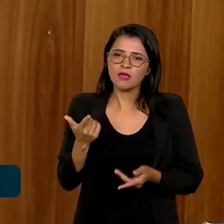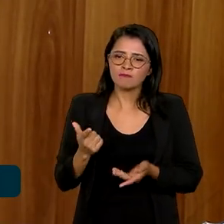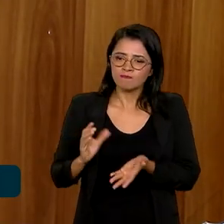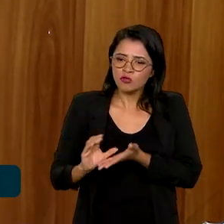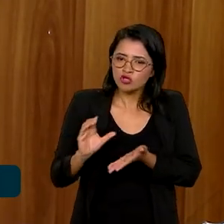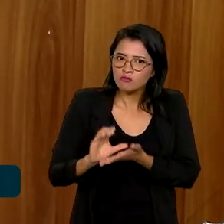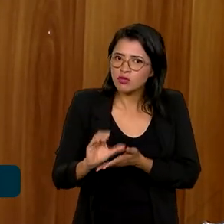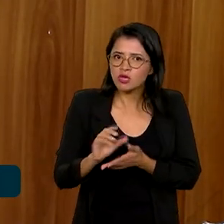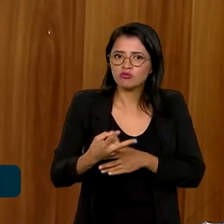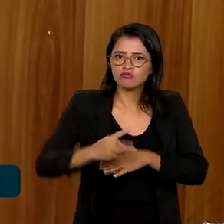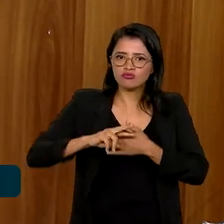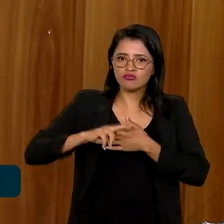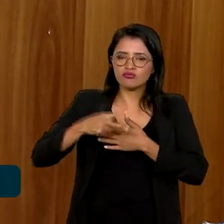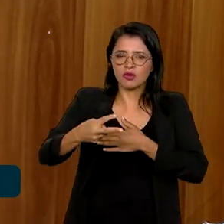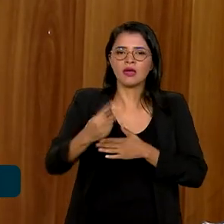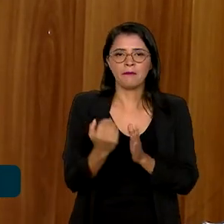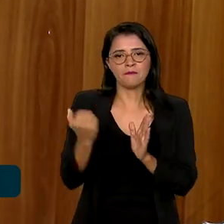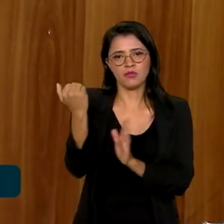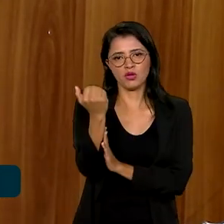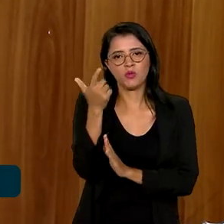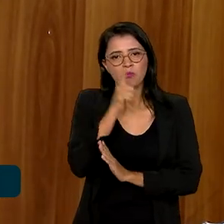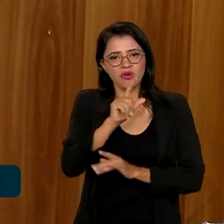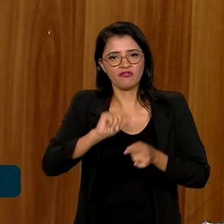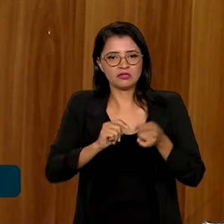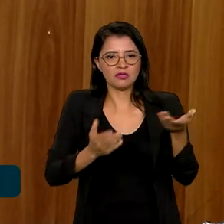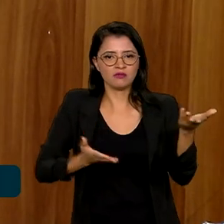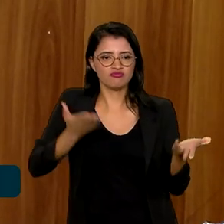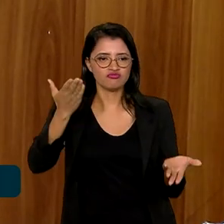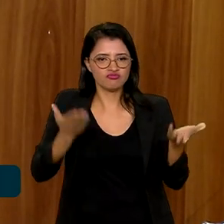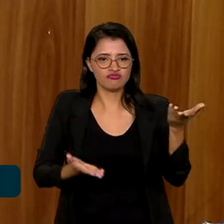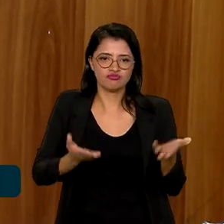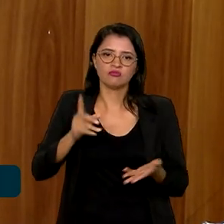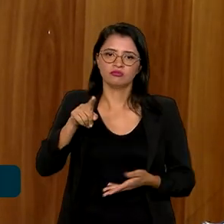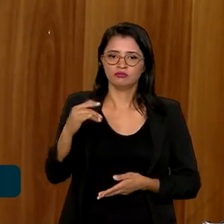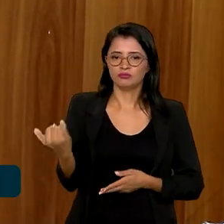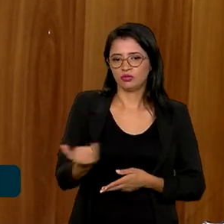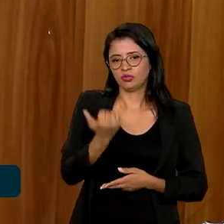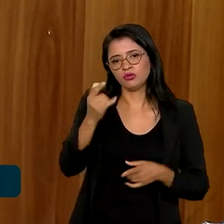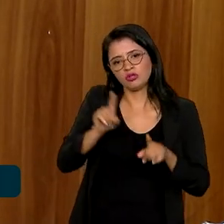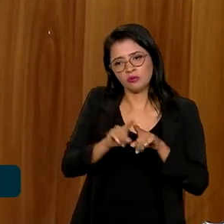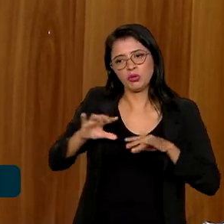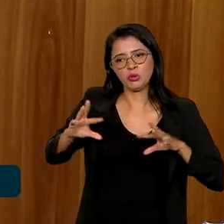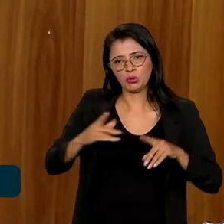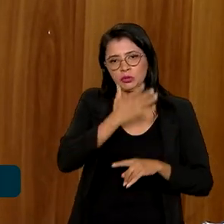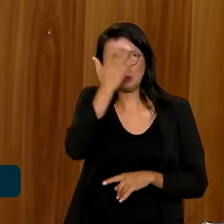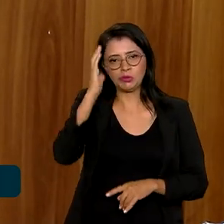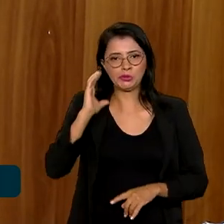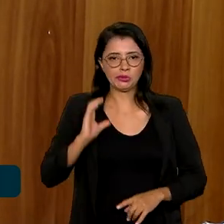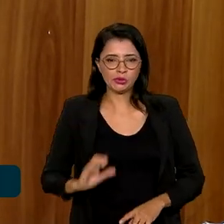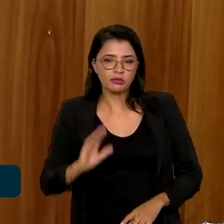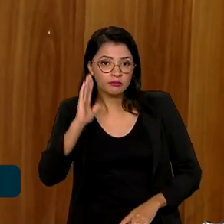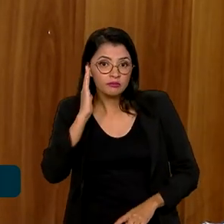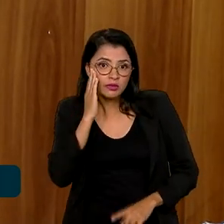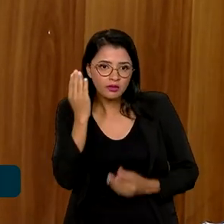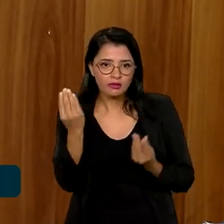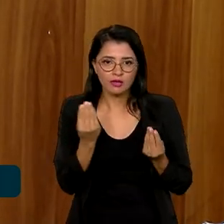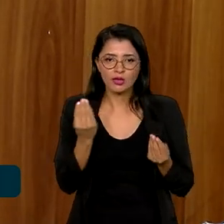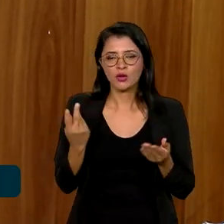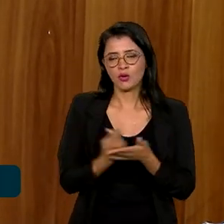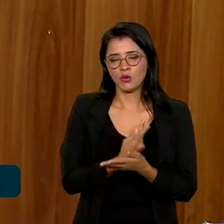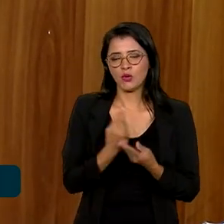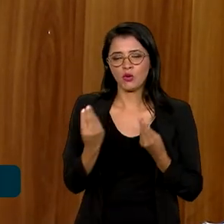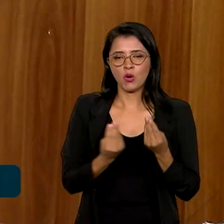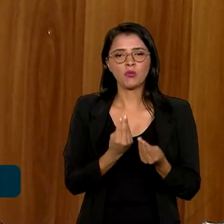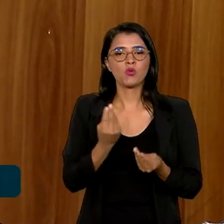mais investimento, a tarifa tem que ser maior para poder fazer esse equilíbrio. Acho que isso é importante também para que todos os cidadãos brasileiros entendam